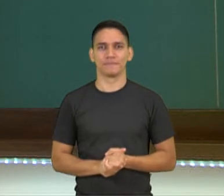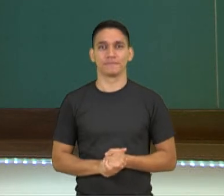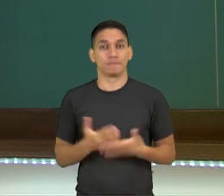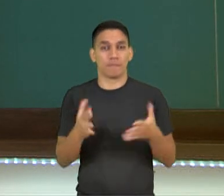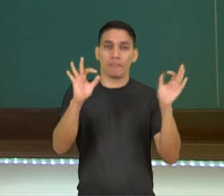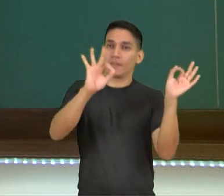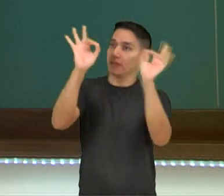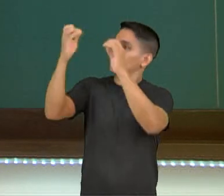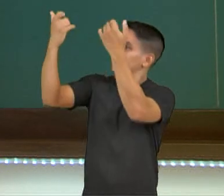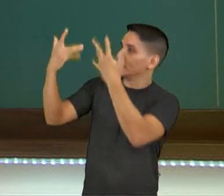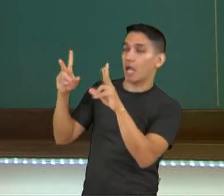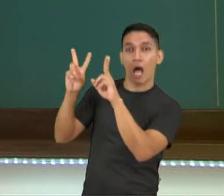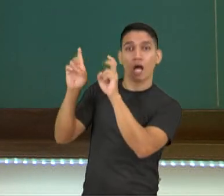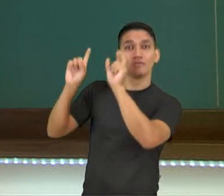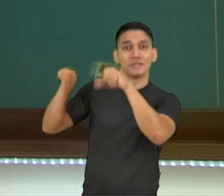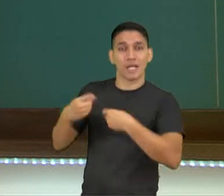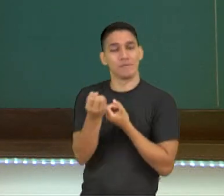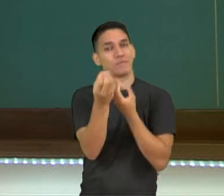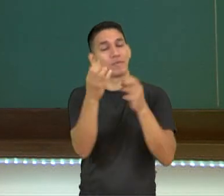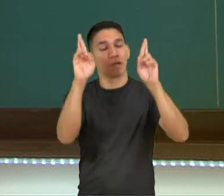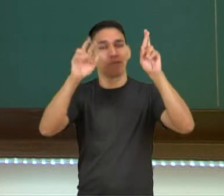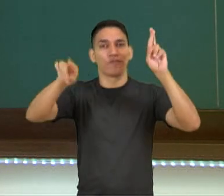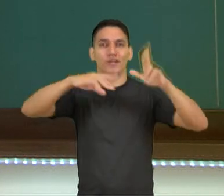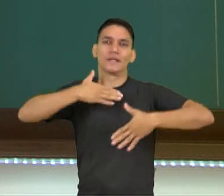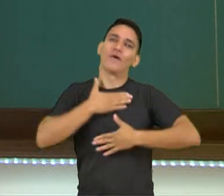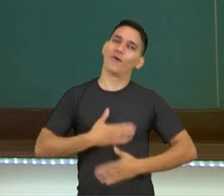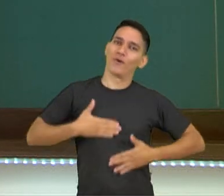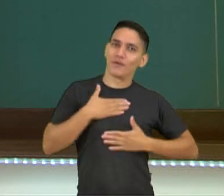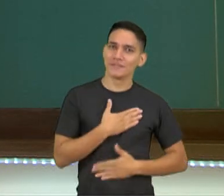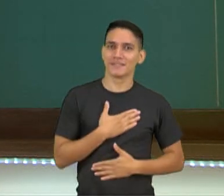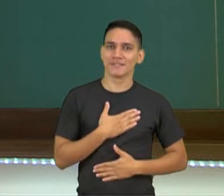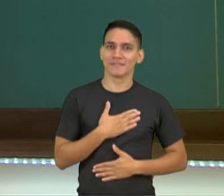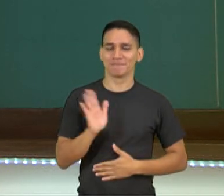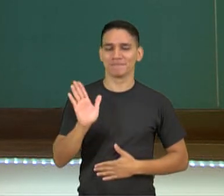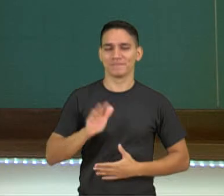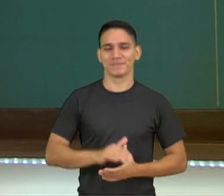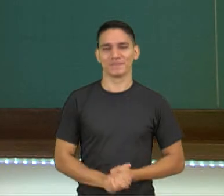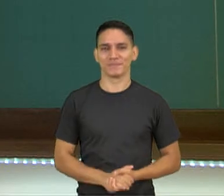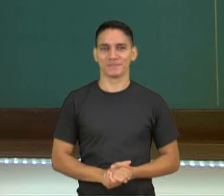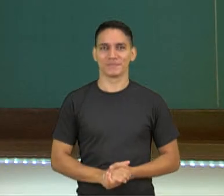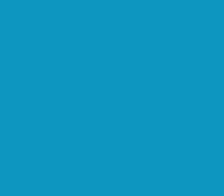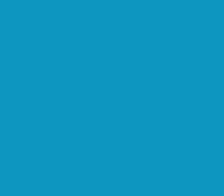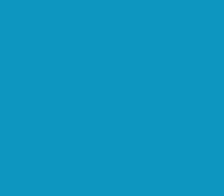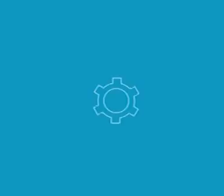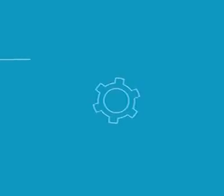Nesse vídeo, nós falamos sobre notícia. Espero que vocês tenham gostado. Até breve!